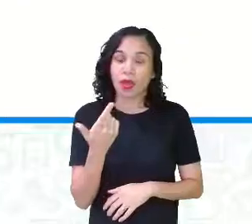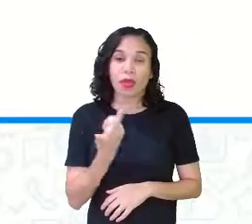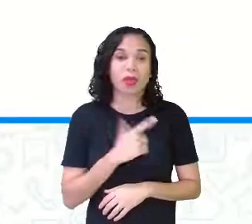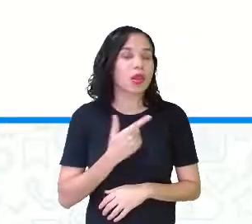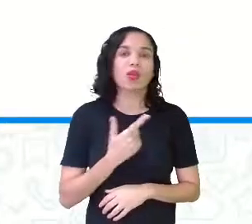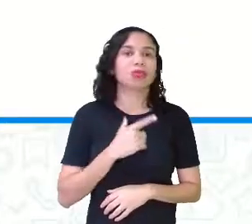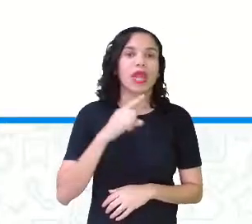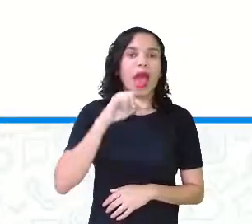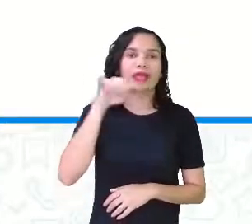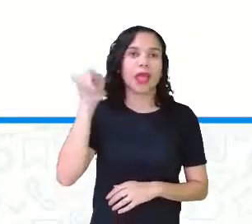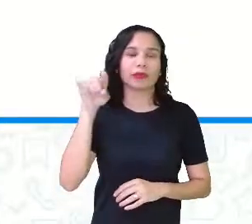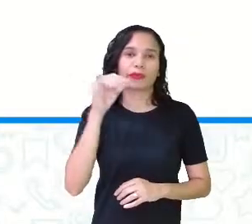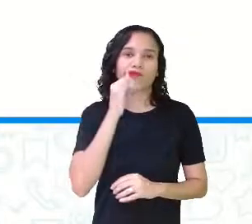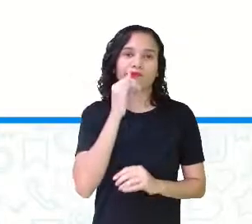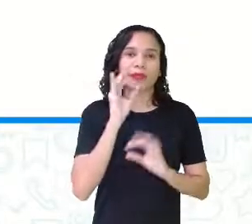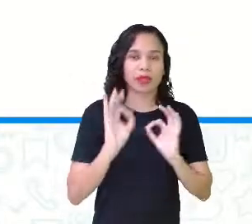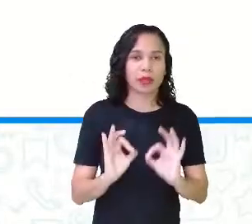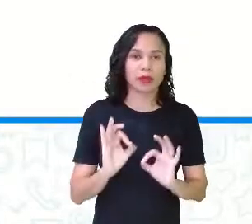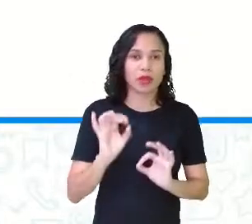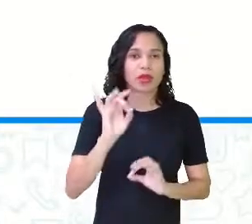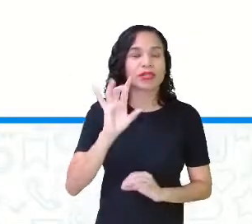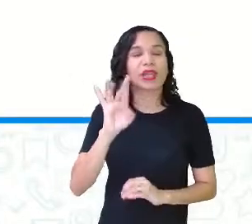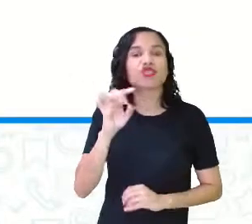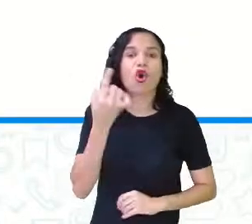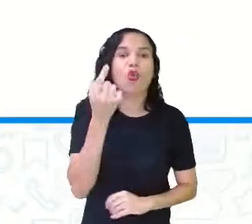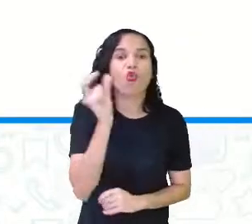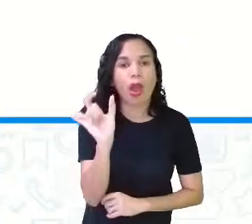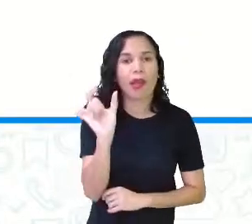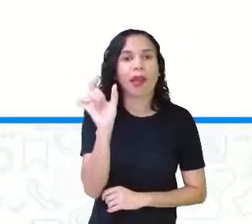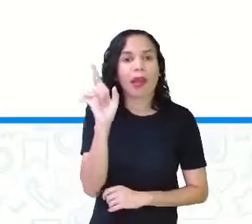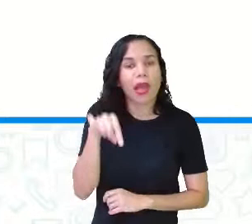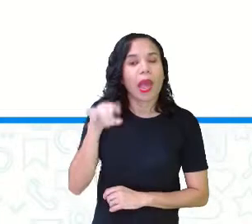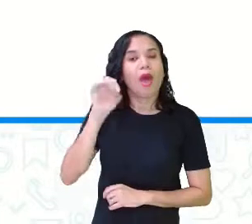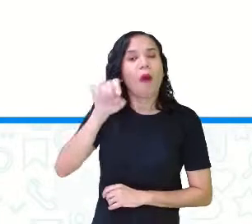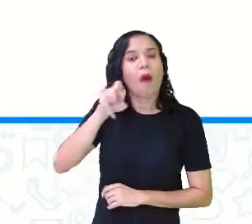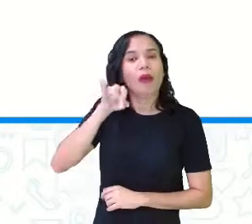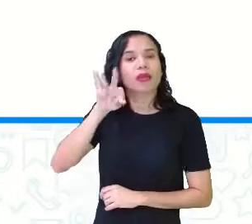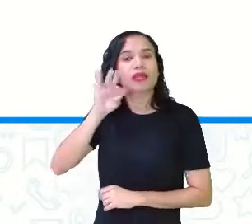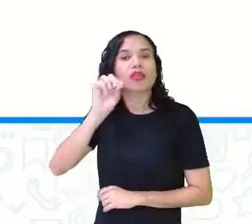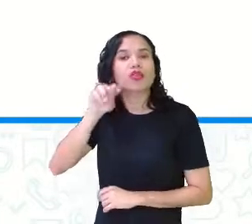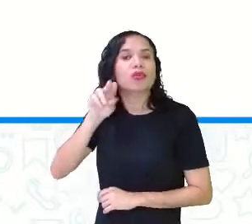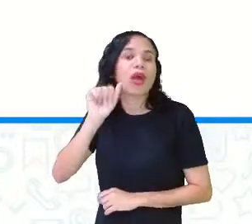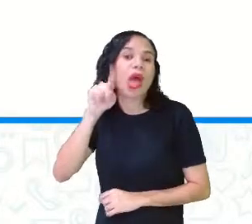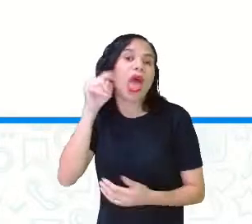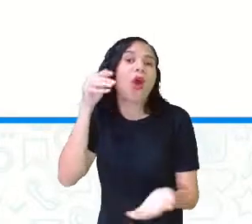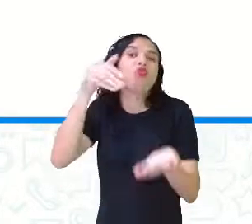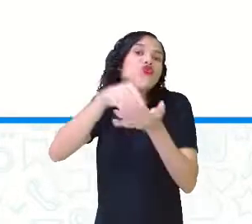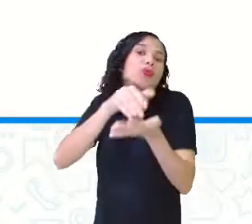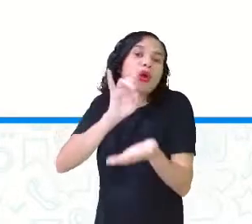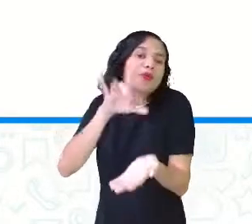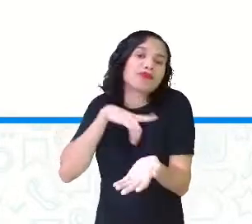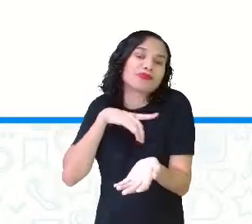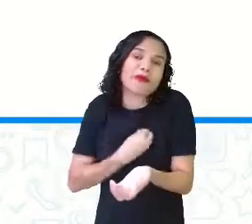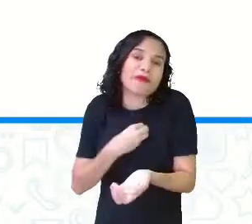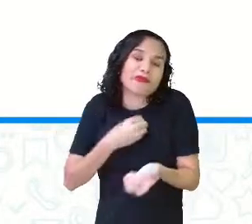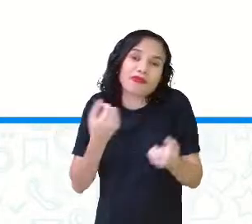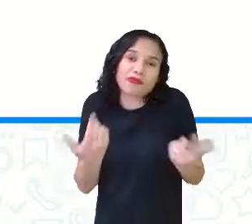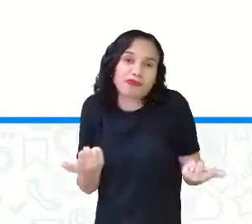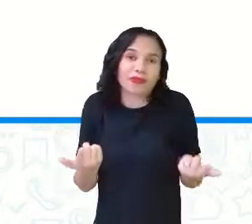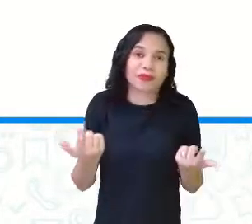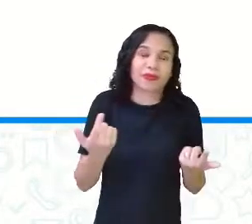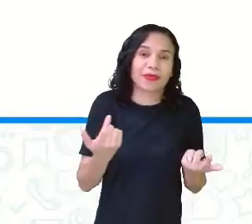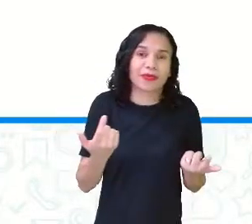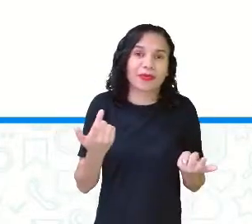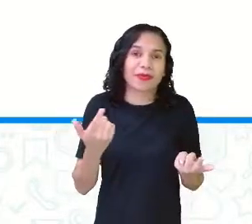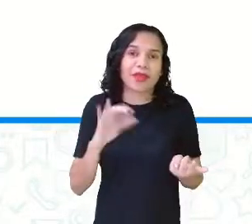tivesse assento, se tem uma sílaba só, é oxítona. Porque seria, no caso, a última sílaba. Só tem ela. É a sílaba que você vai